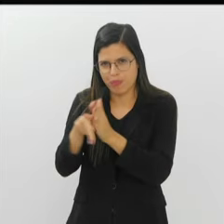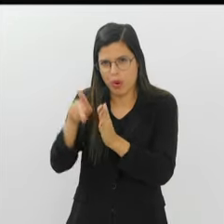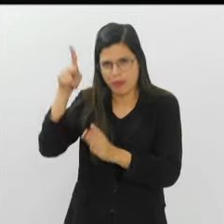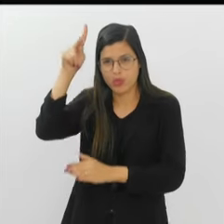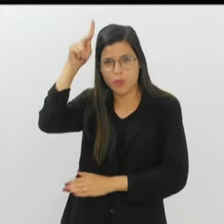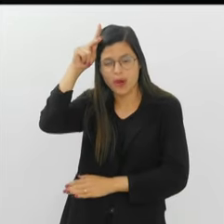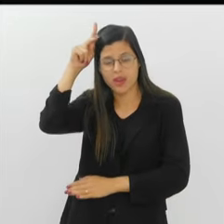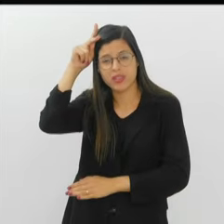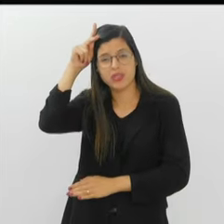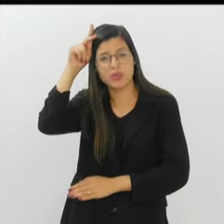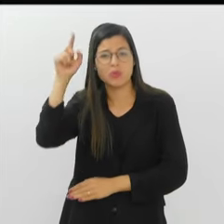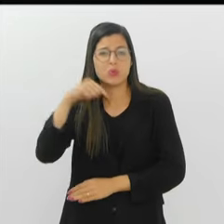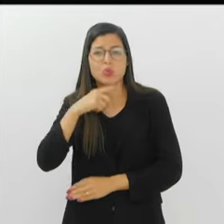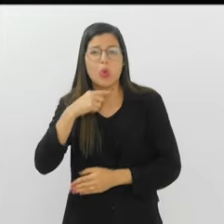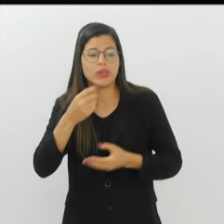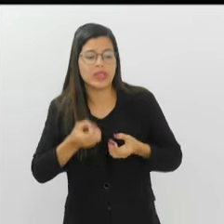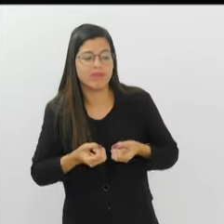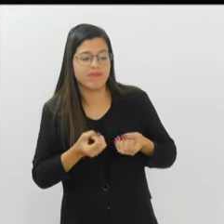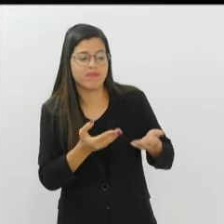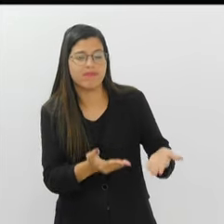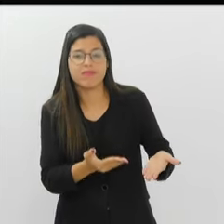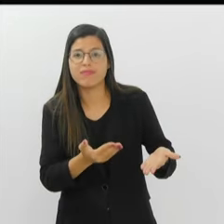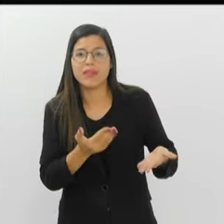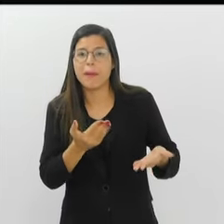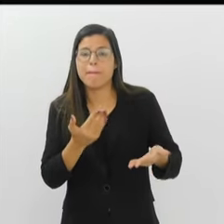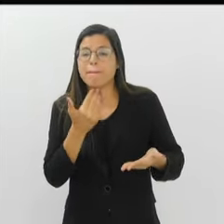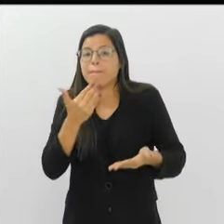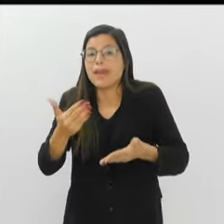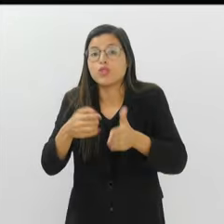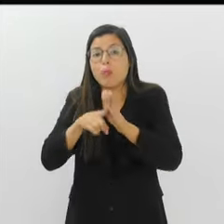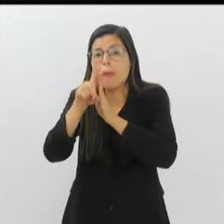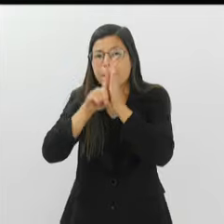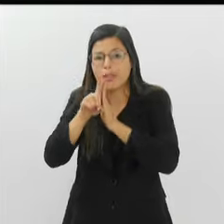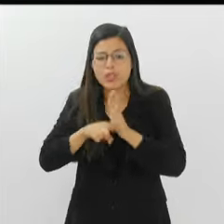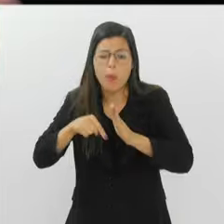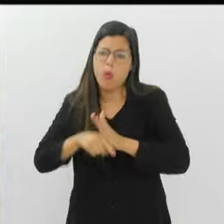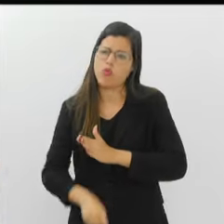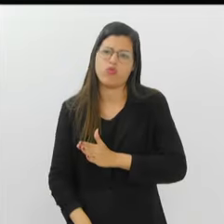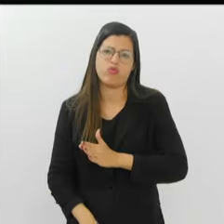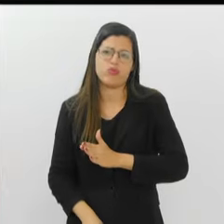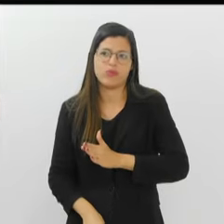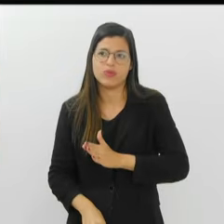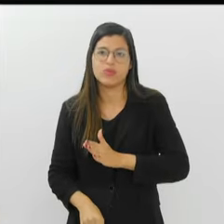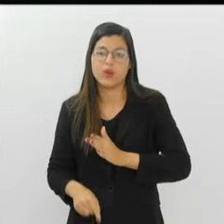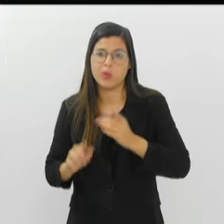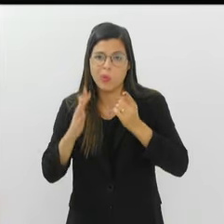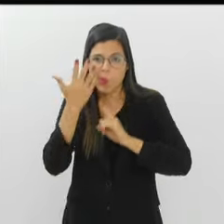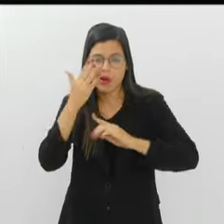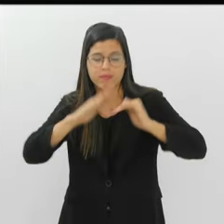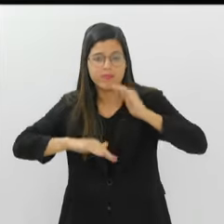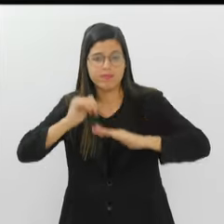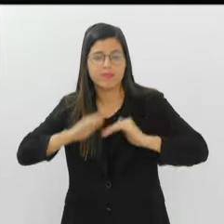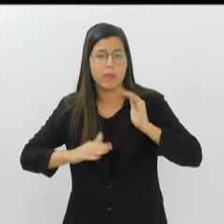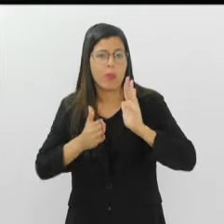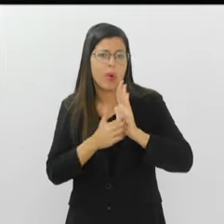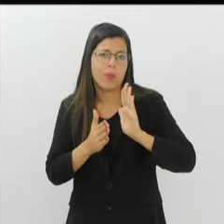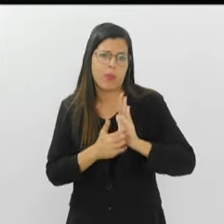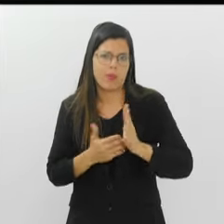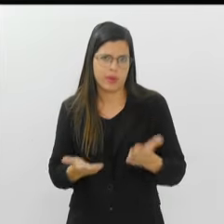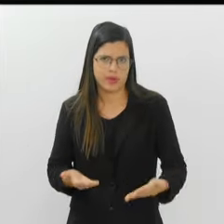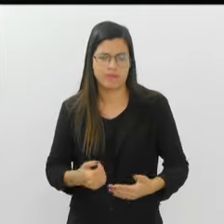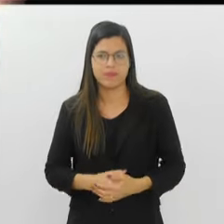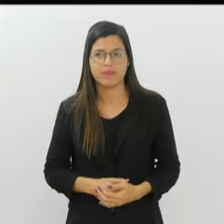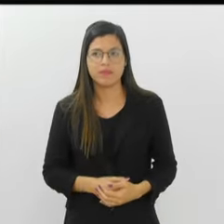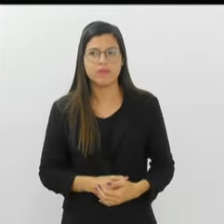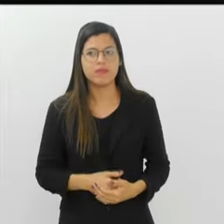de Parintins vai atender a uma demanda que pede uma pesquisa para além do que o carnavalesco propõe. É o que o artista assimila